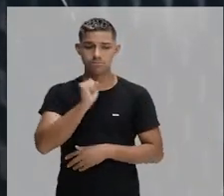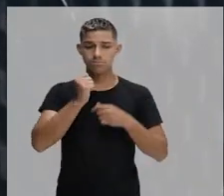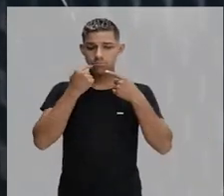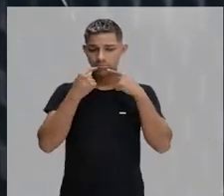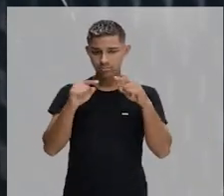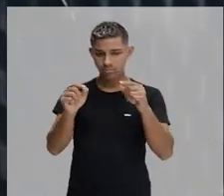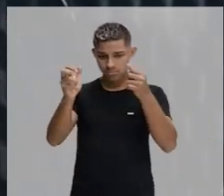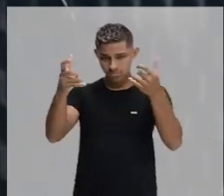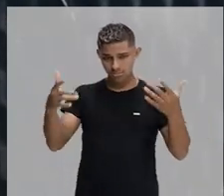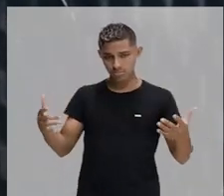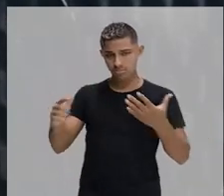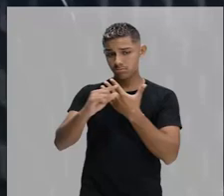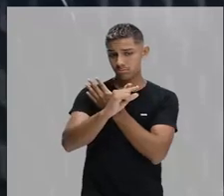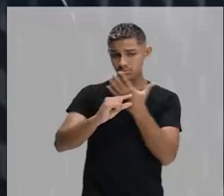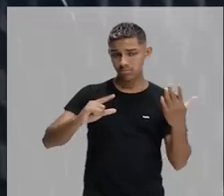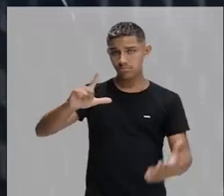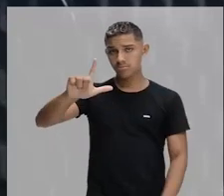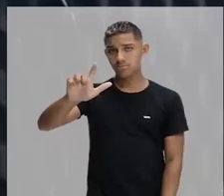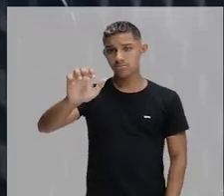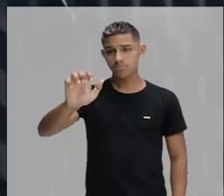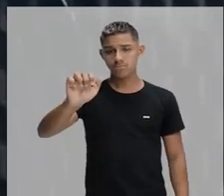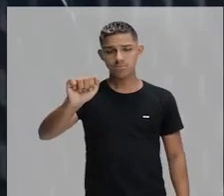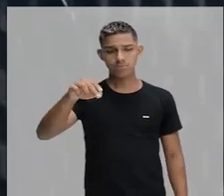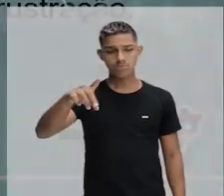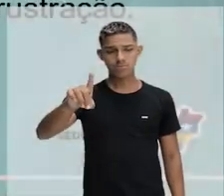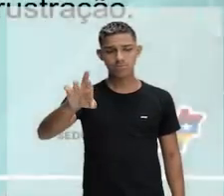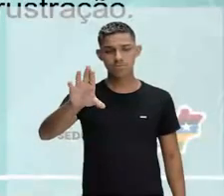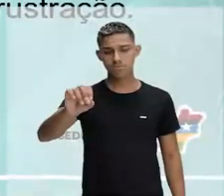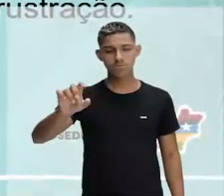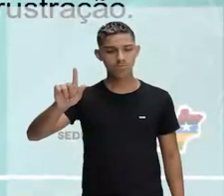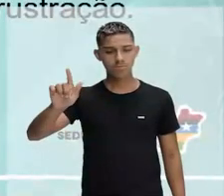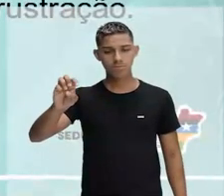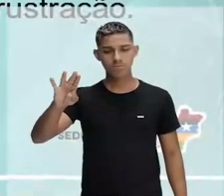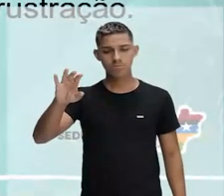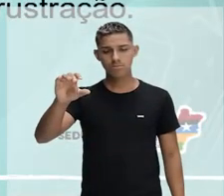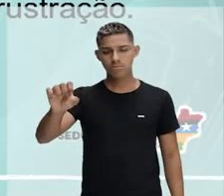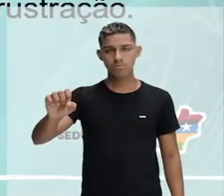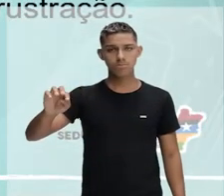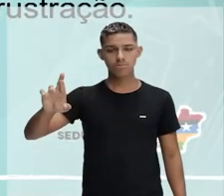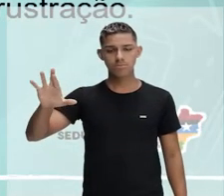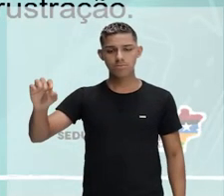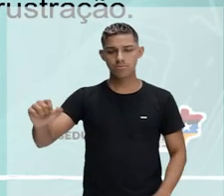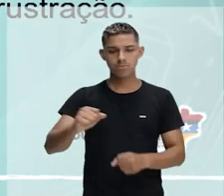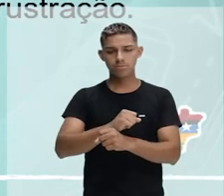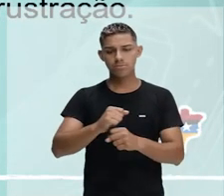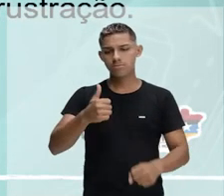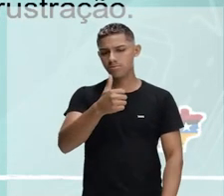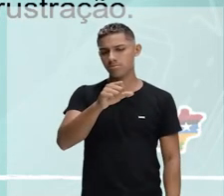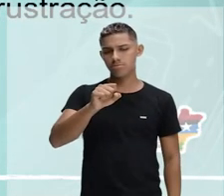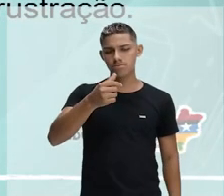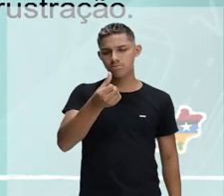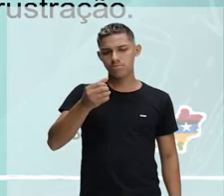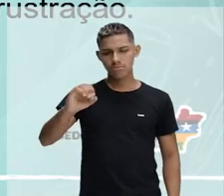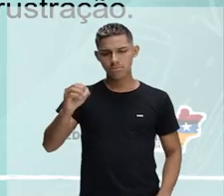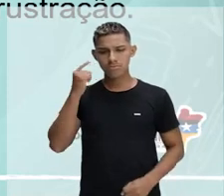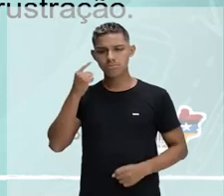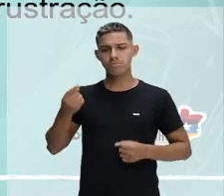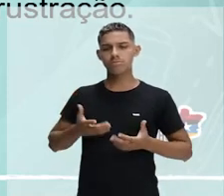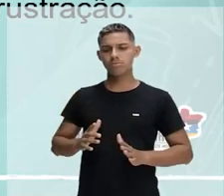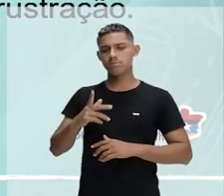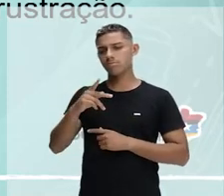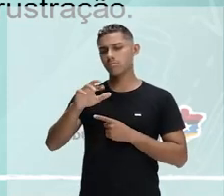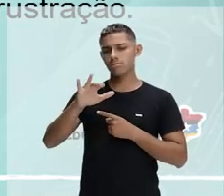Leandro Gomes de Barros nasceu em 1860 na Paraíba e começou a viver da escrita por volta dos 30 anos.